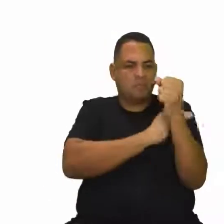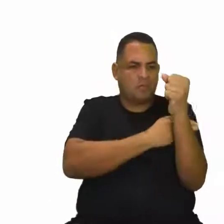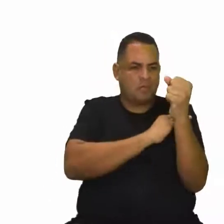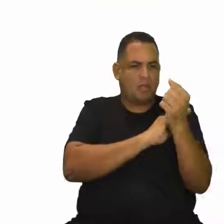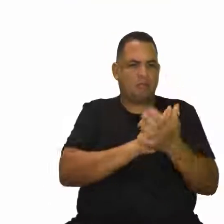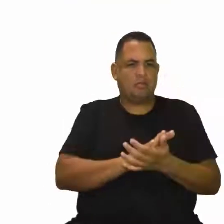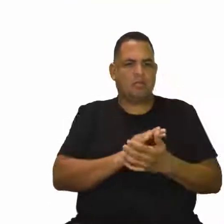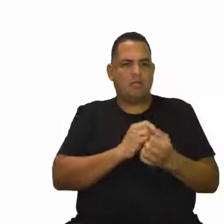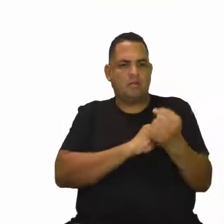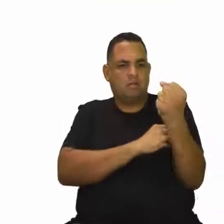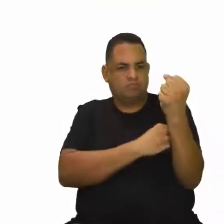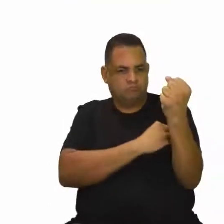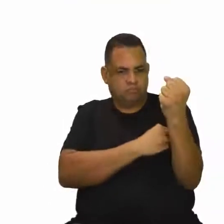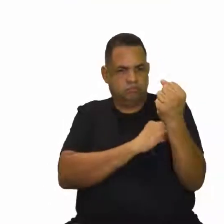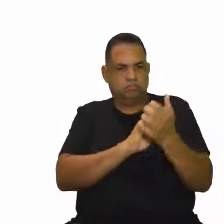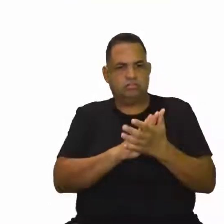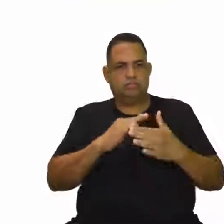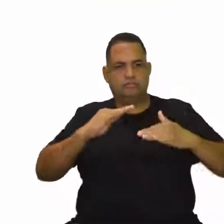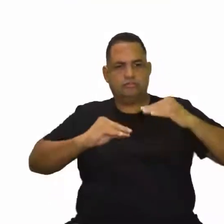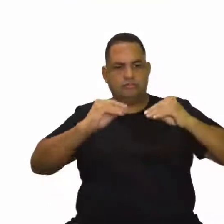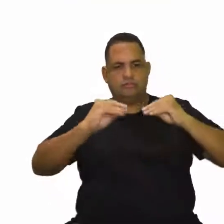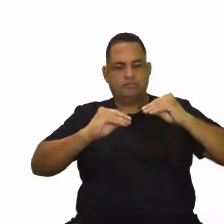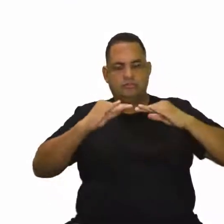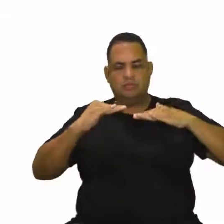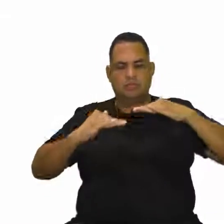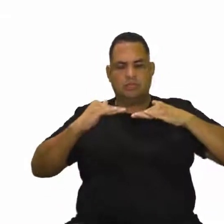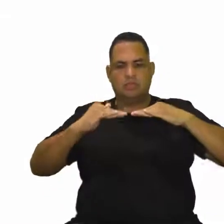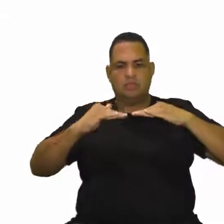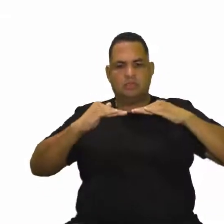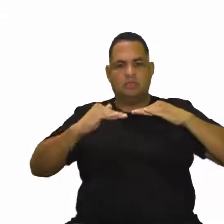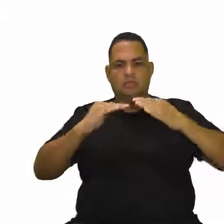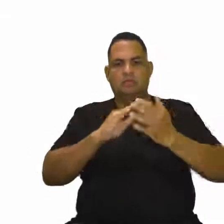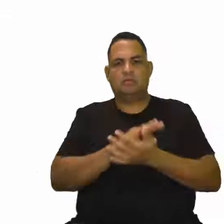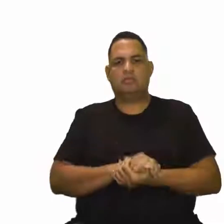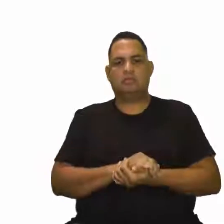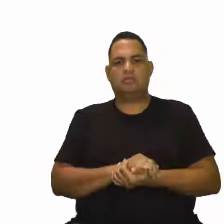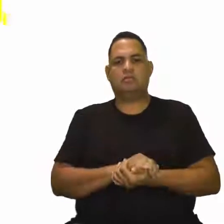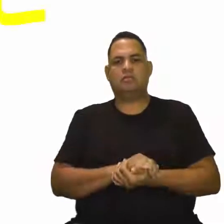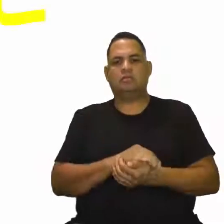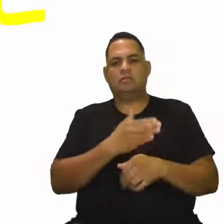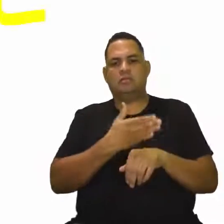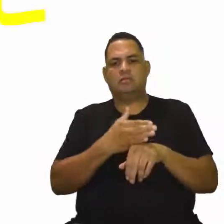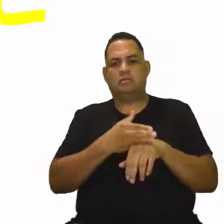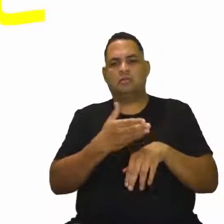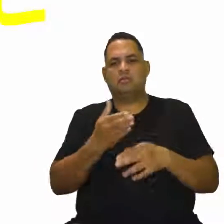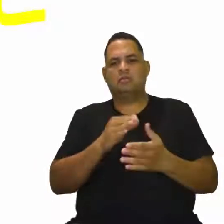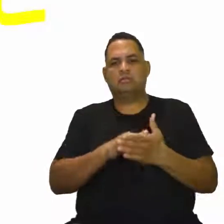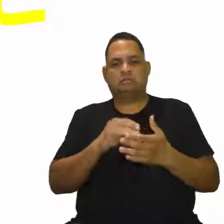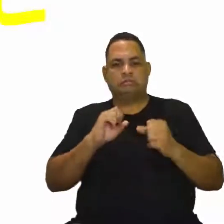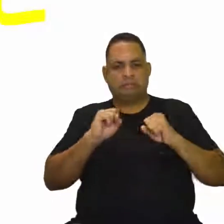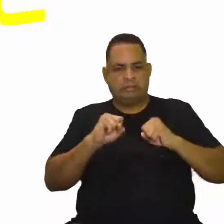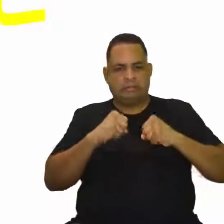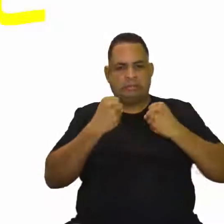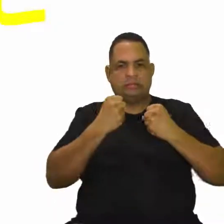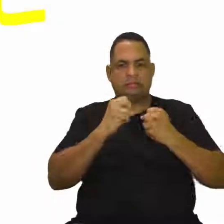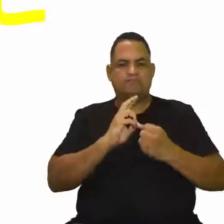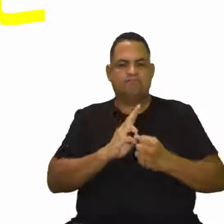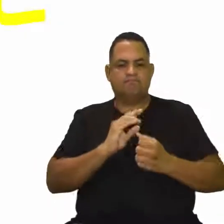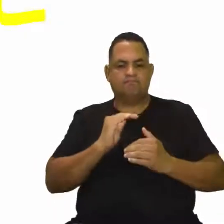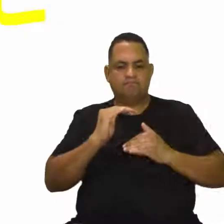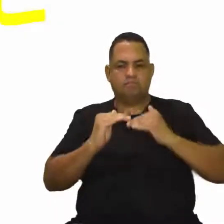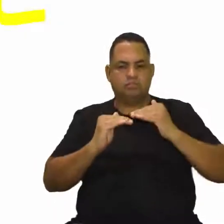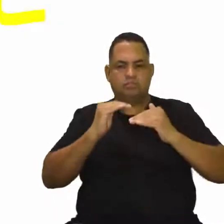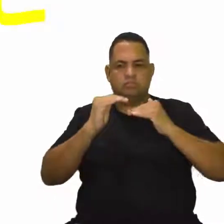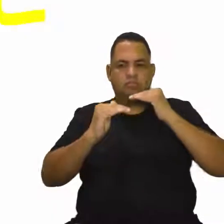muscular, endurance muscular, flexibilidade, equilíbrio, exercícios resistidos com intensidade progressiva,